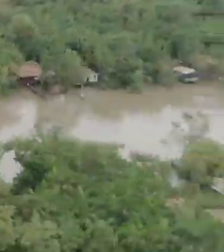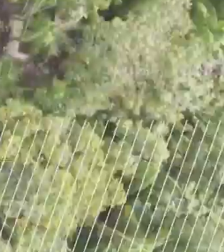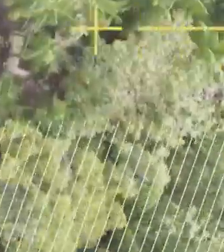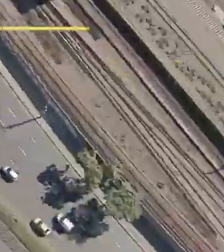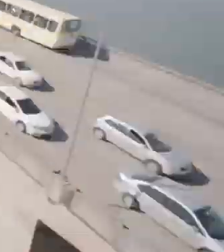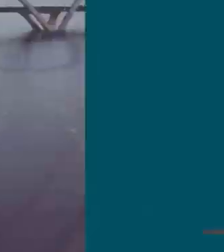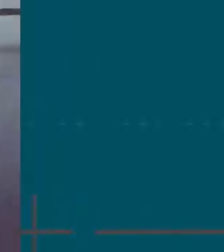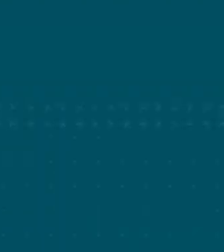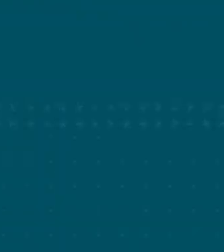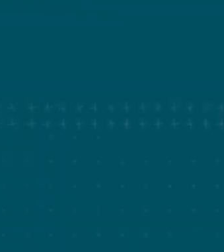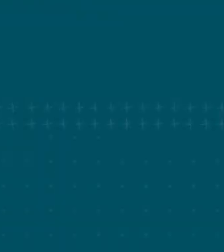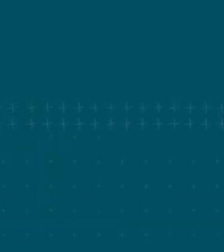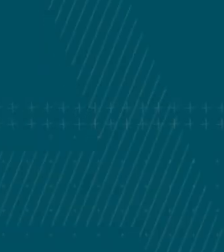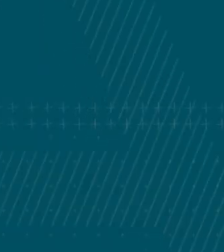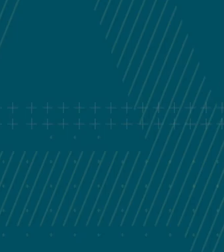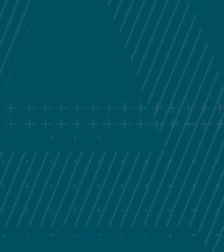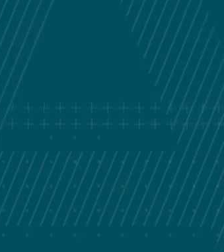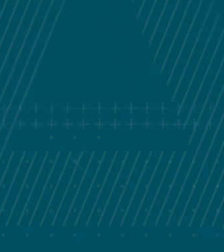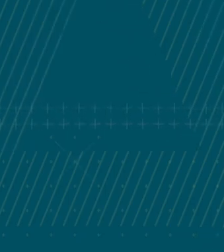A gente fica por aqui.